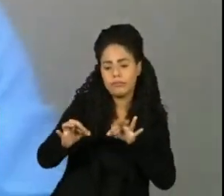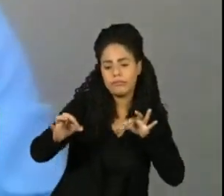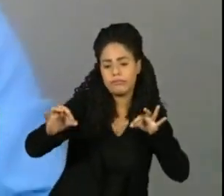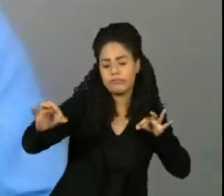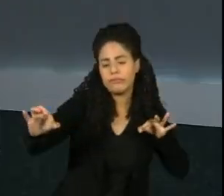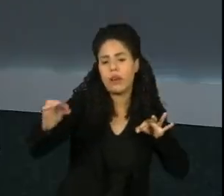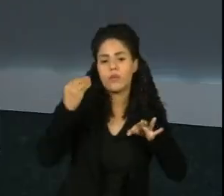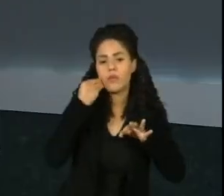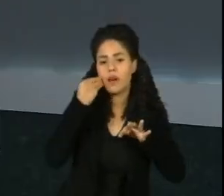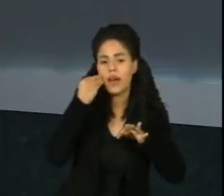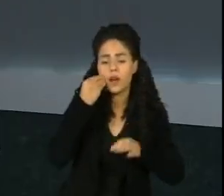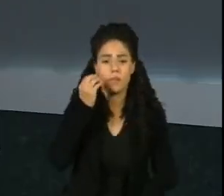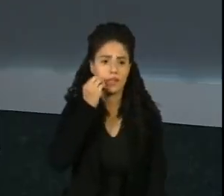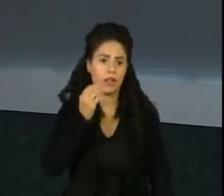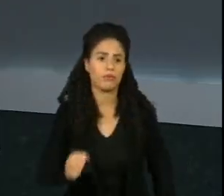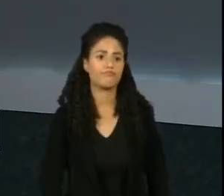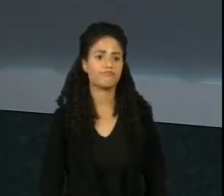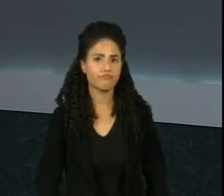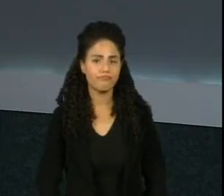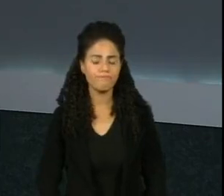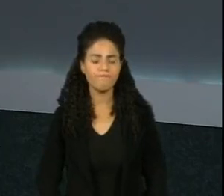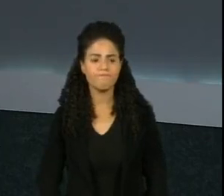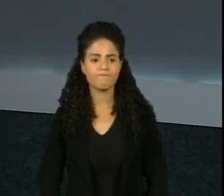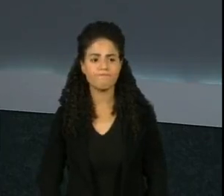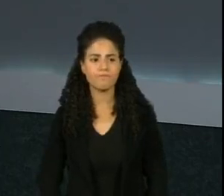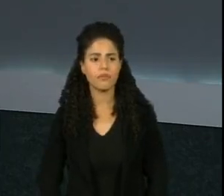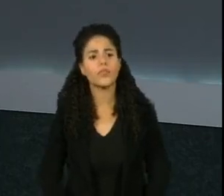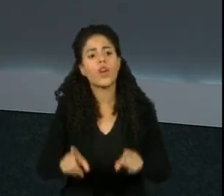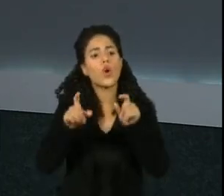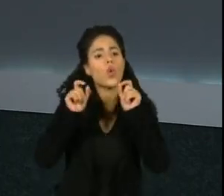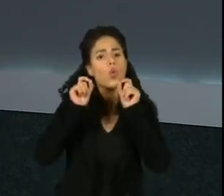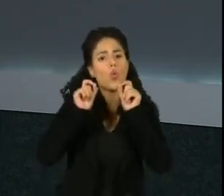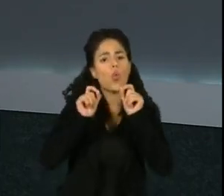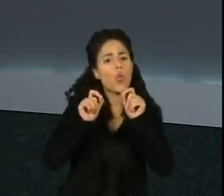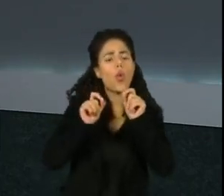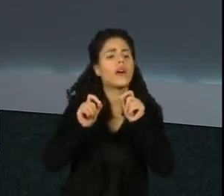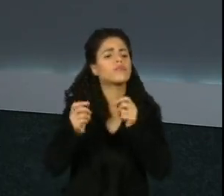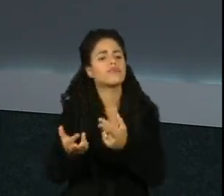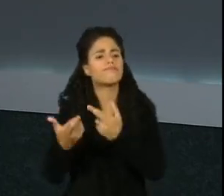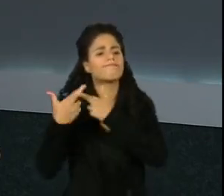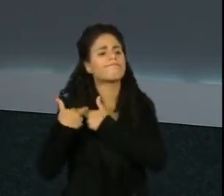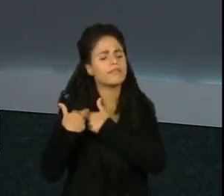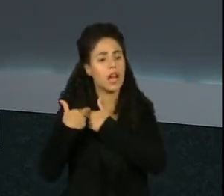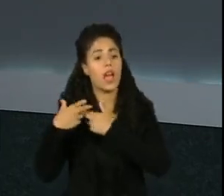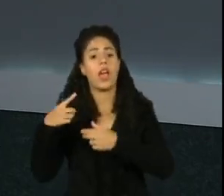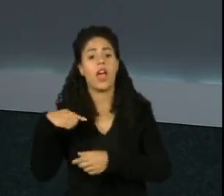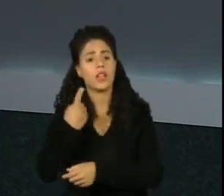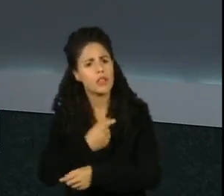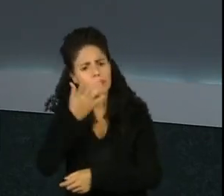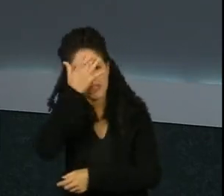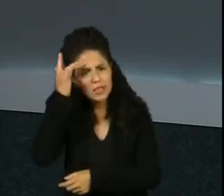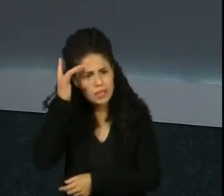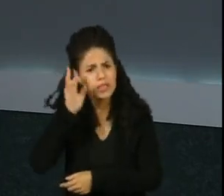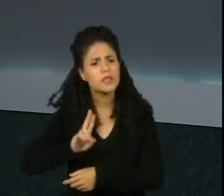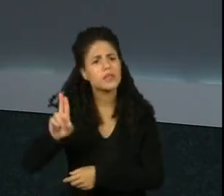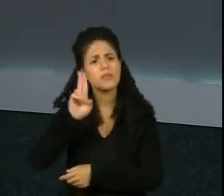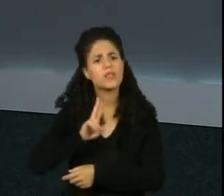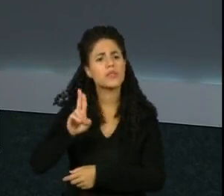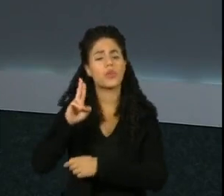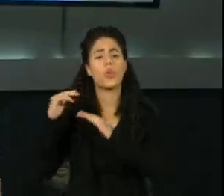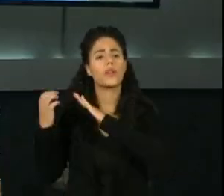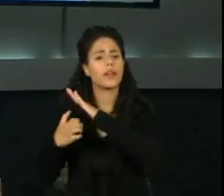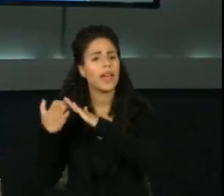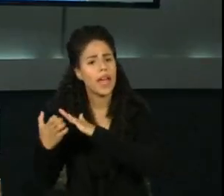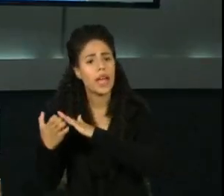a serem aplicadas. Professor Rafael, quanto da responsabilidade dessa proteção é do usuário final e quanto também é do sistema